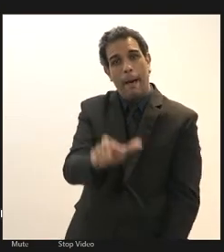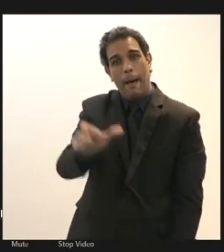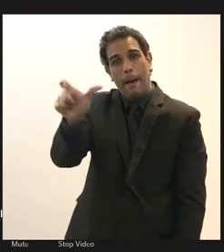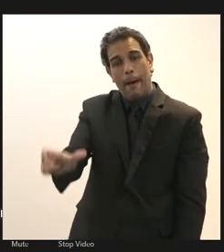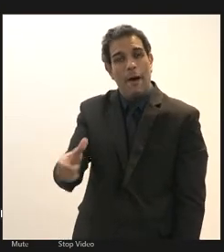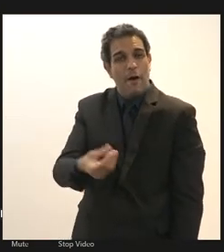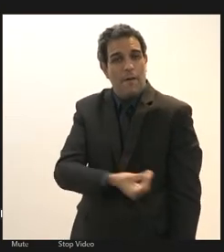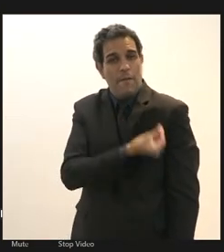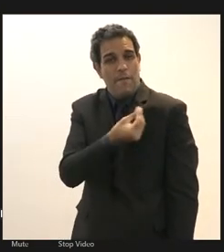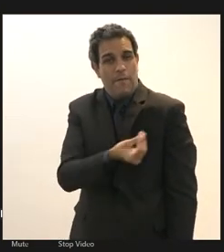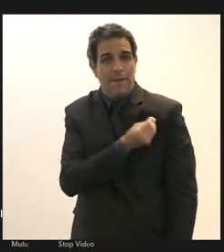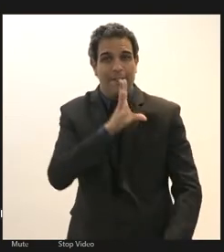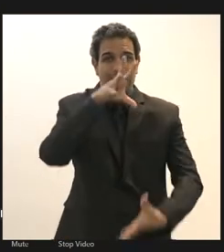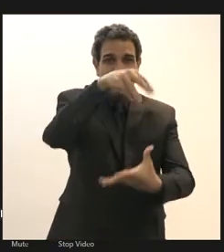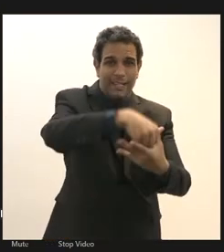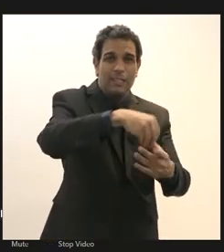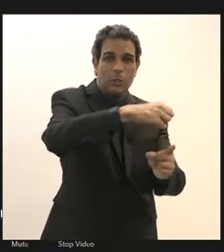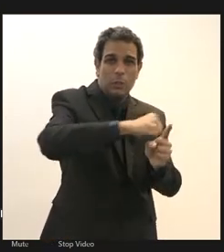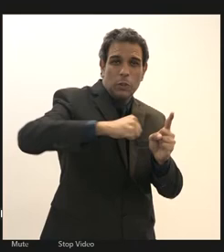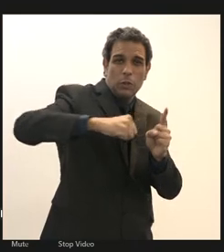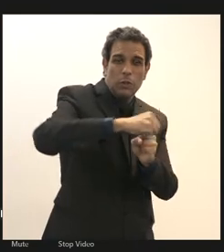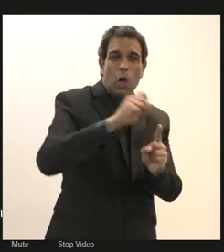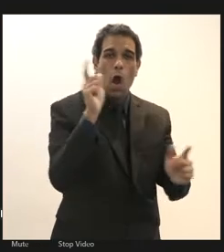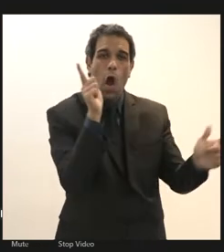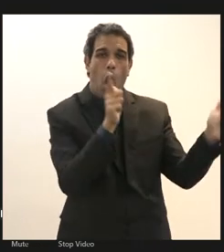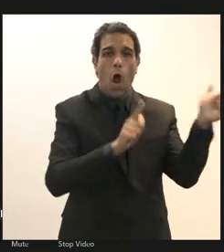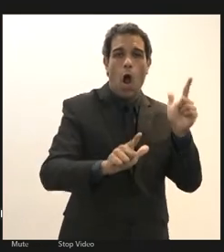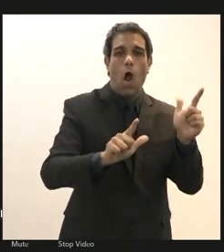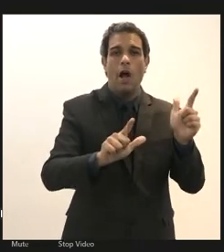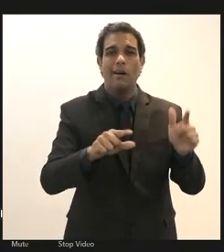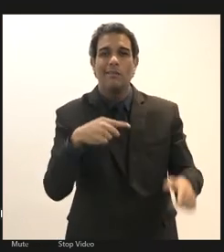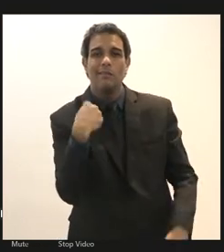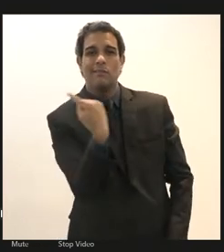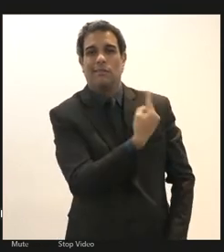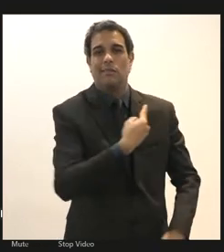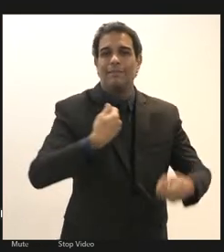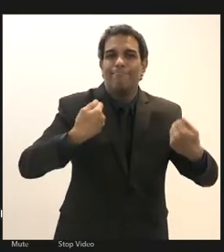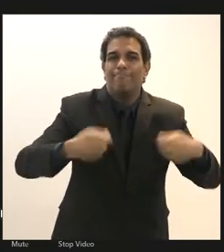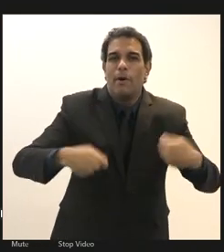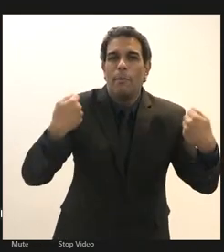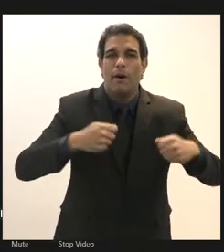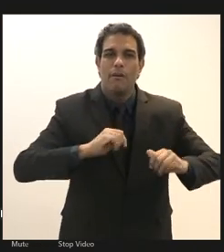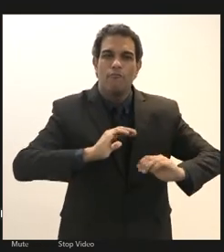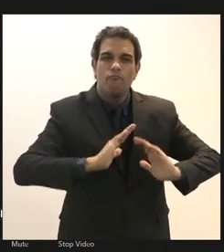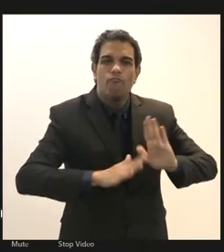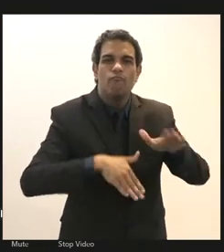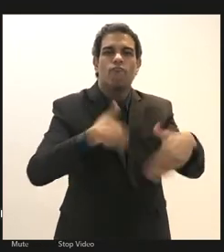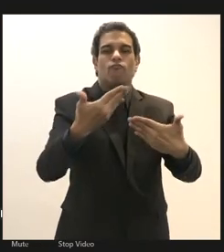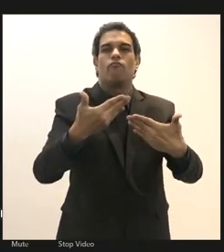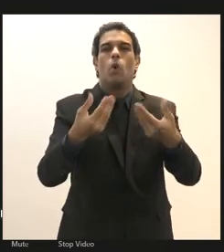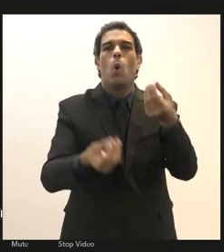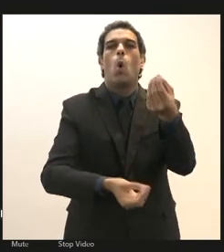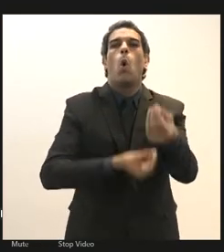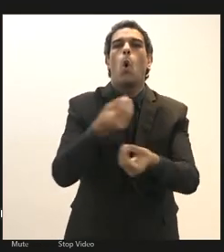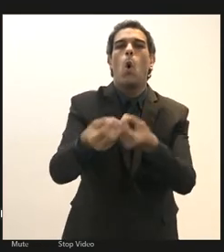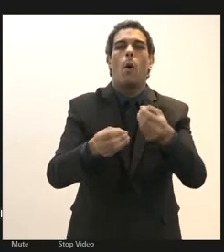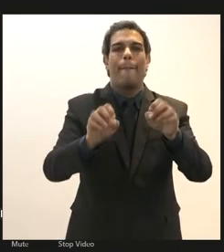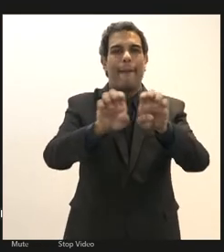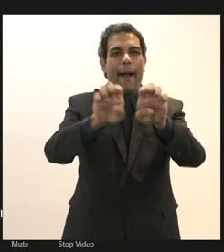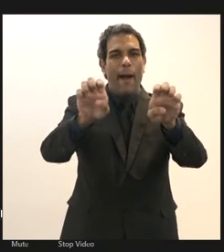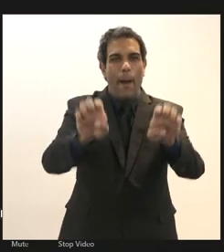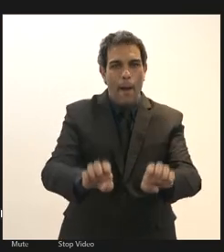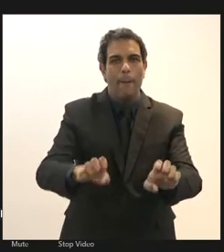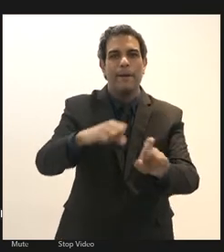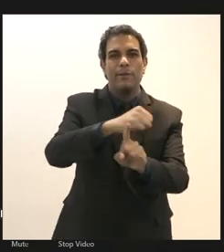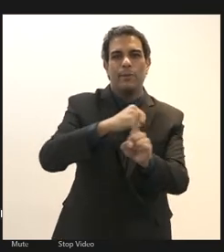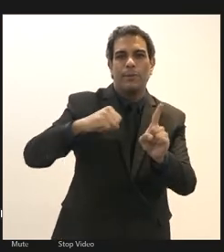aonde as pessoas criam suas raízes a gente precisa avançar em estrutura em cultura política